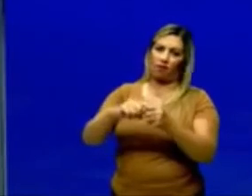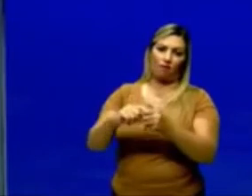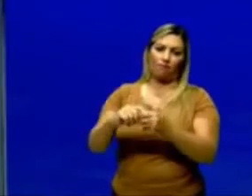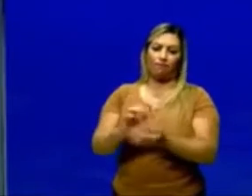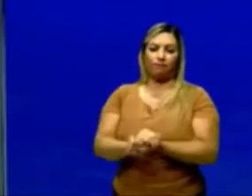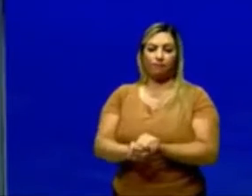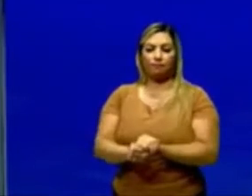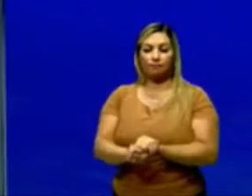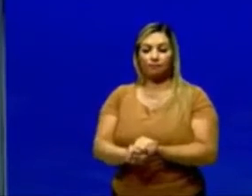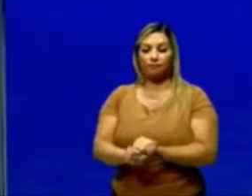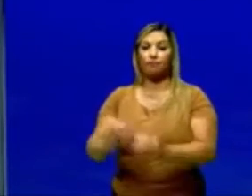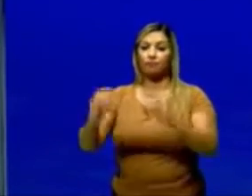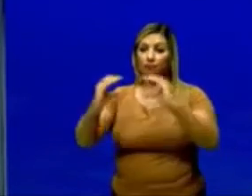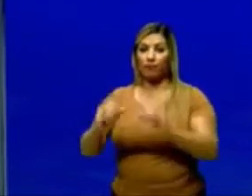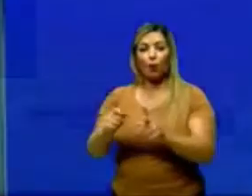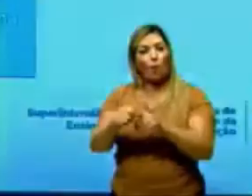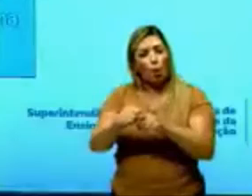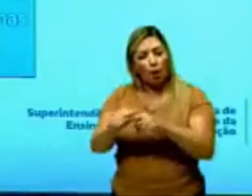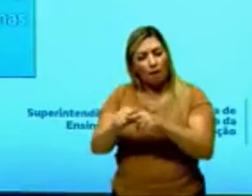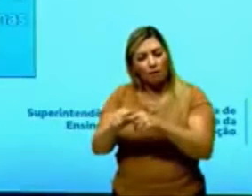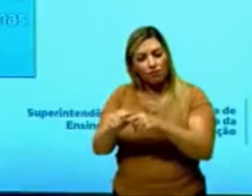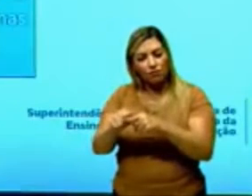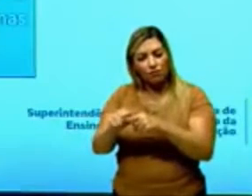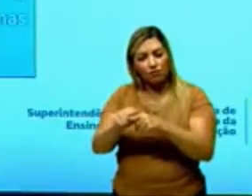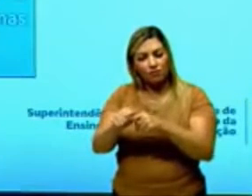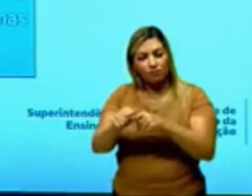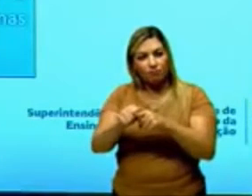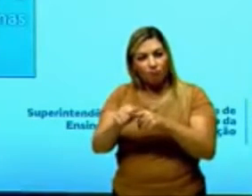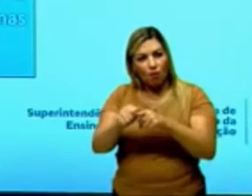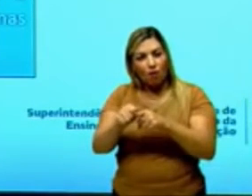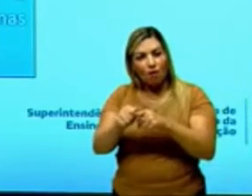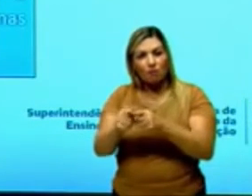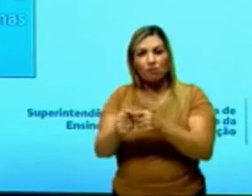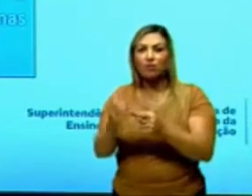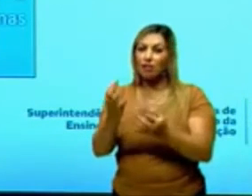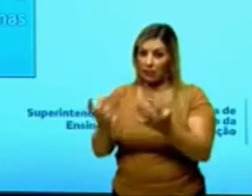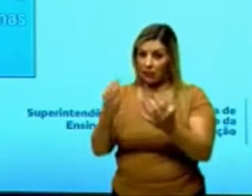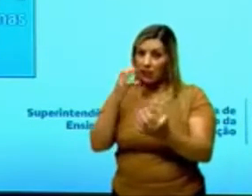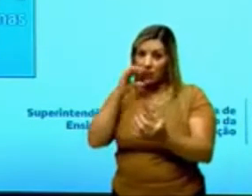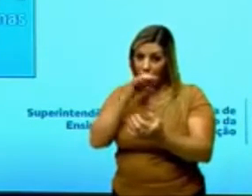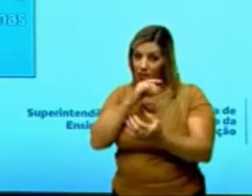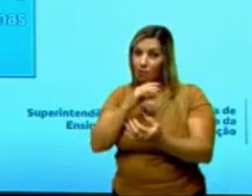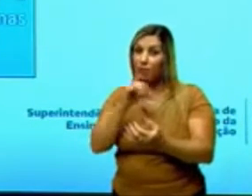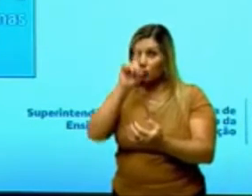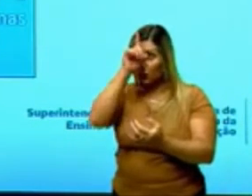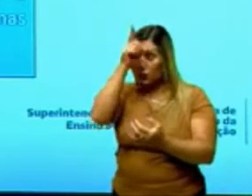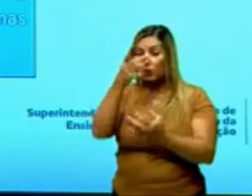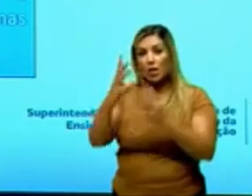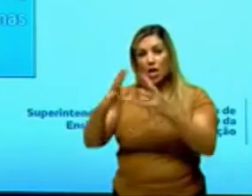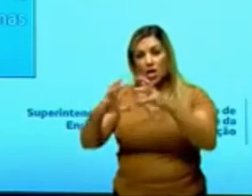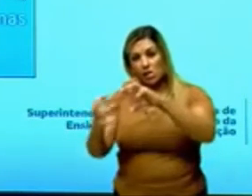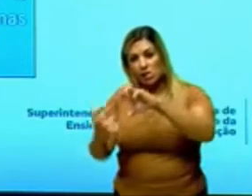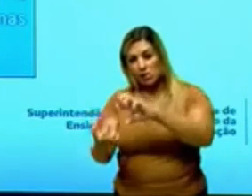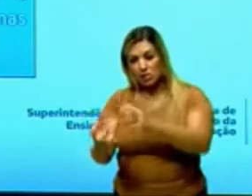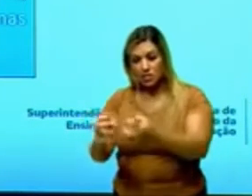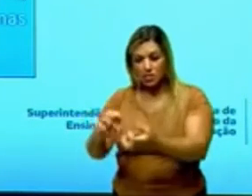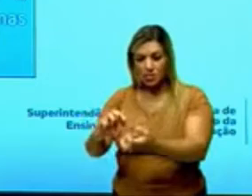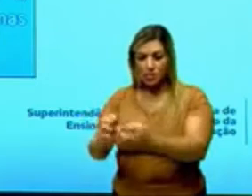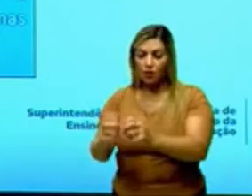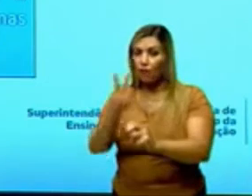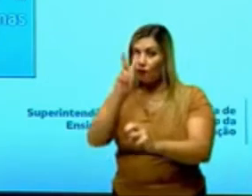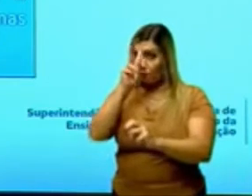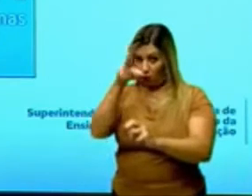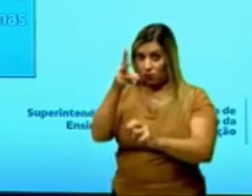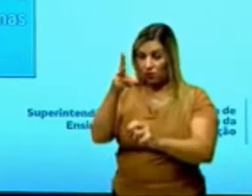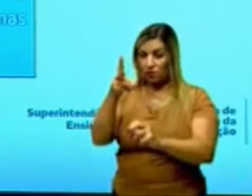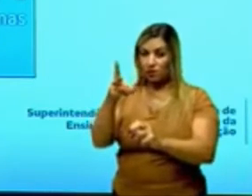E no caso das borrachas, né, materiais em que, em temperatura ambiente, se deformam com a aplicação de uma força, mas